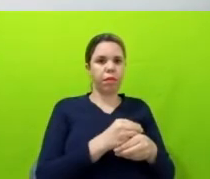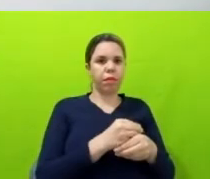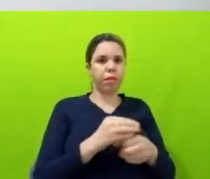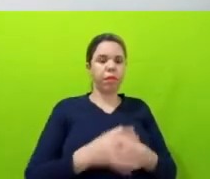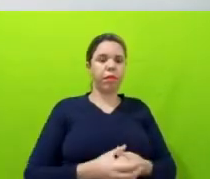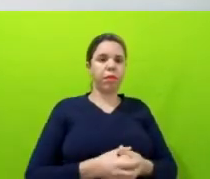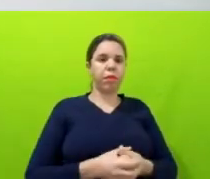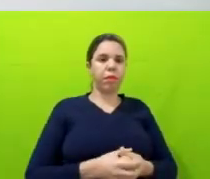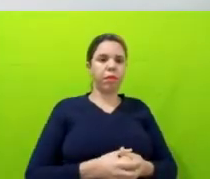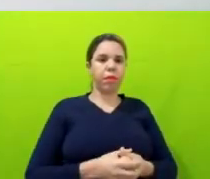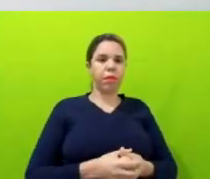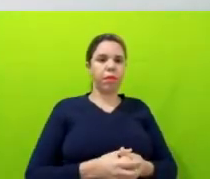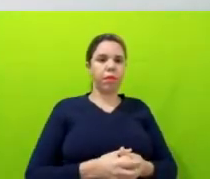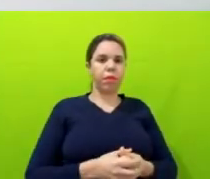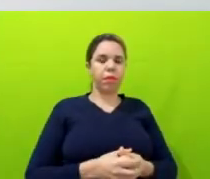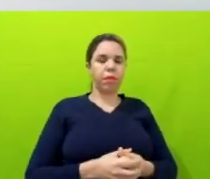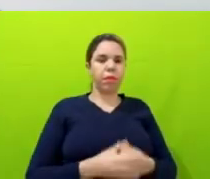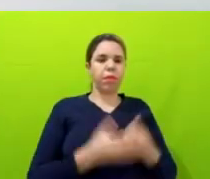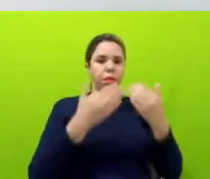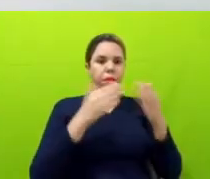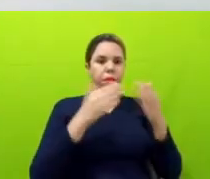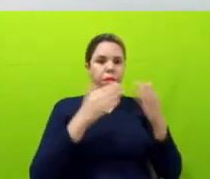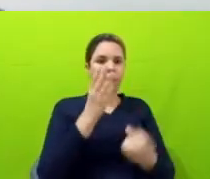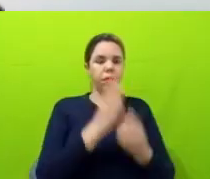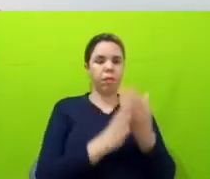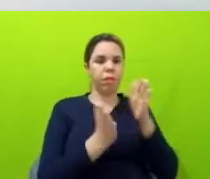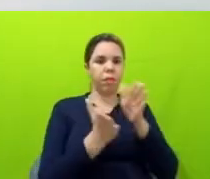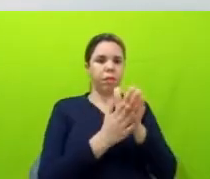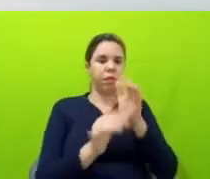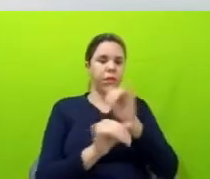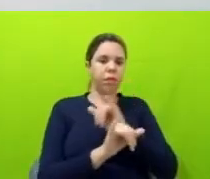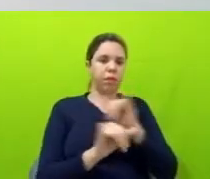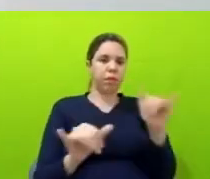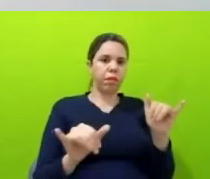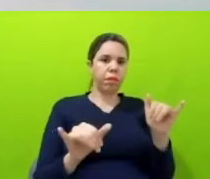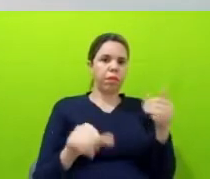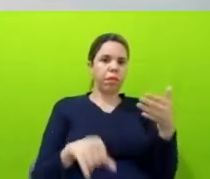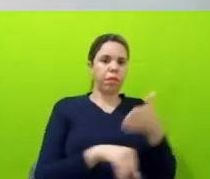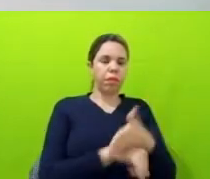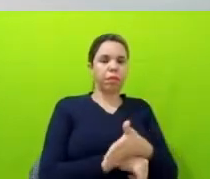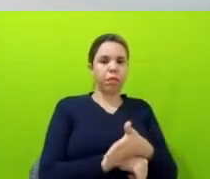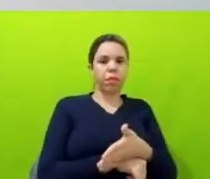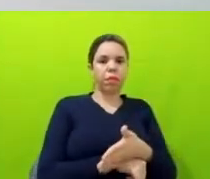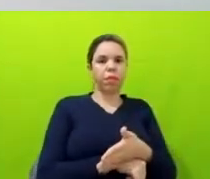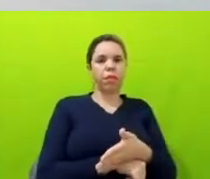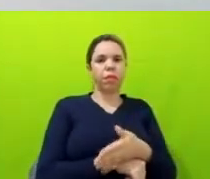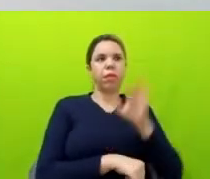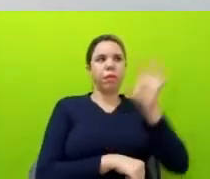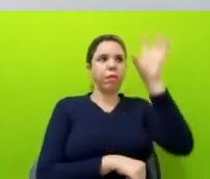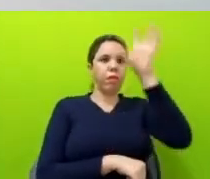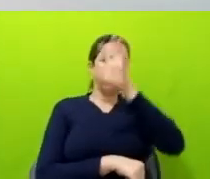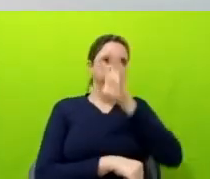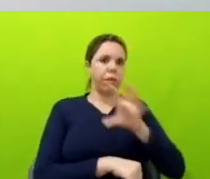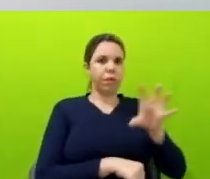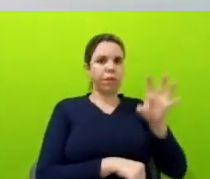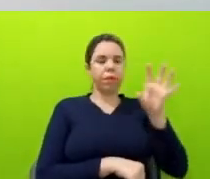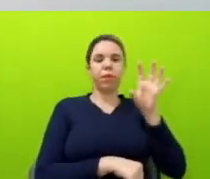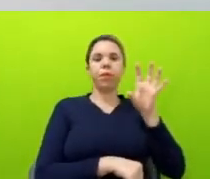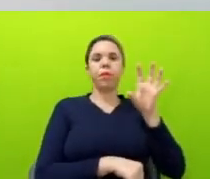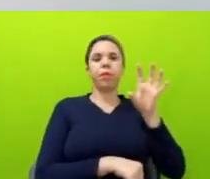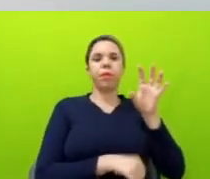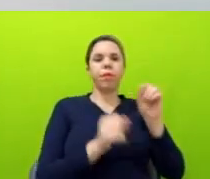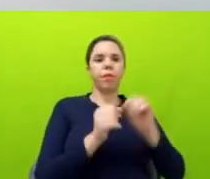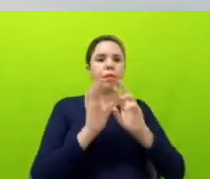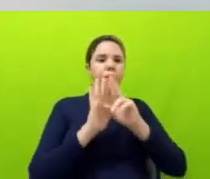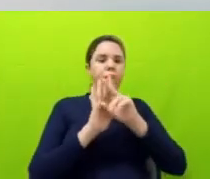a gente acabou de lançar uma publicação sobre acesso à informação nos estados, né, então a gente fez uma série de pedidos